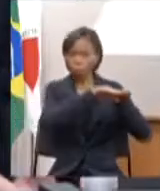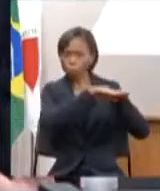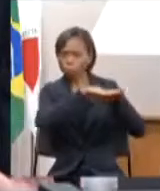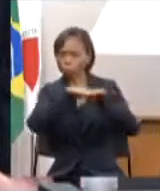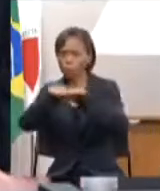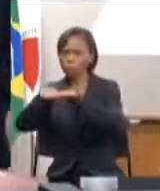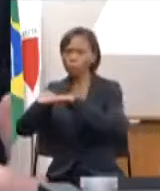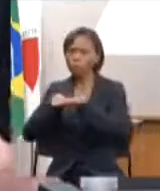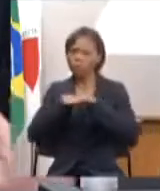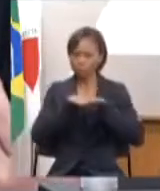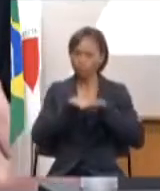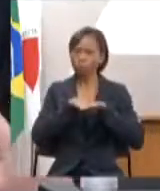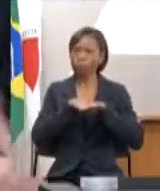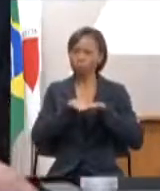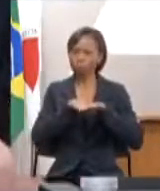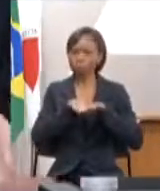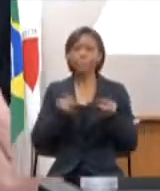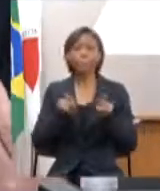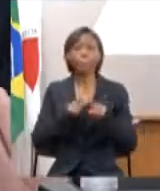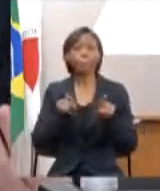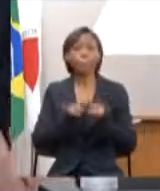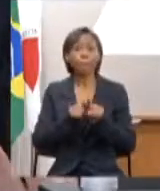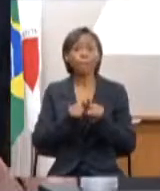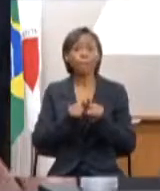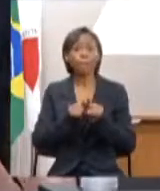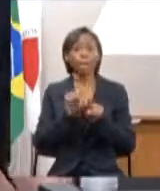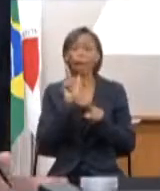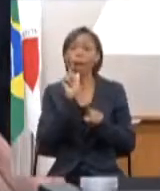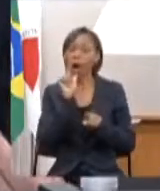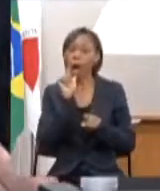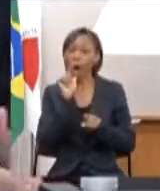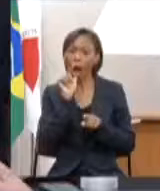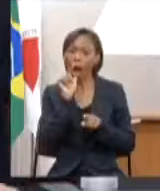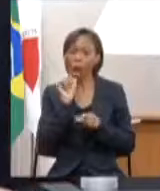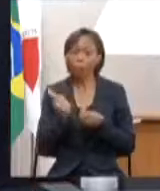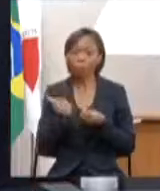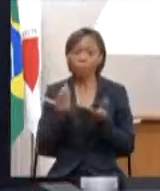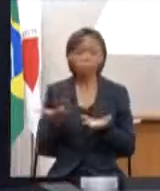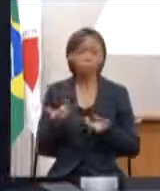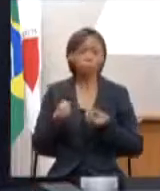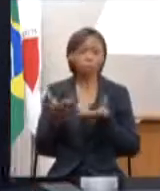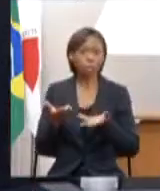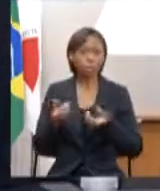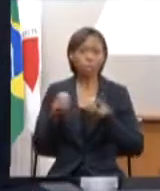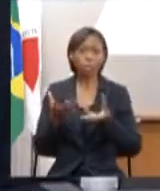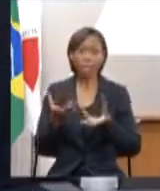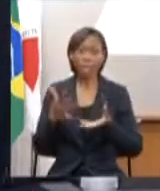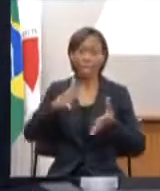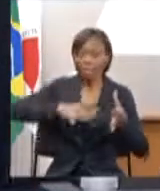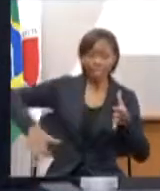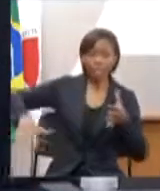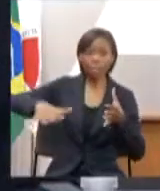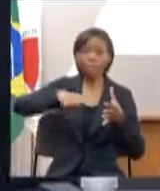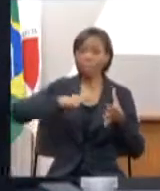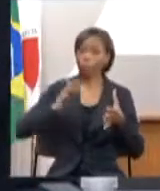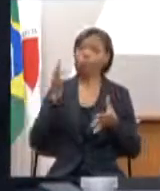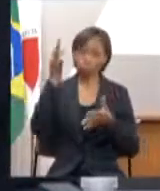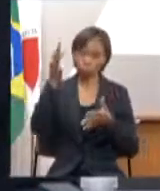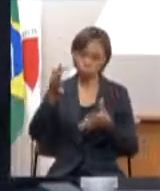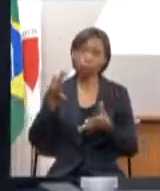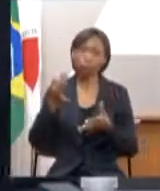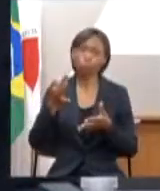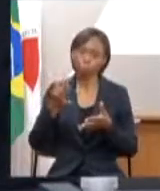a garantia do abastecimento hídrico futuro de toda essa região metropolitana